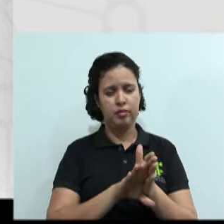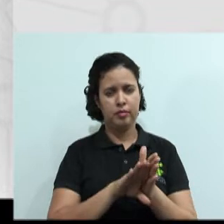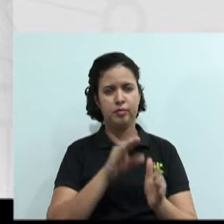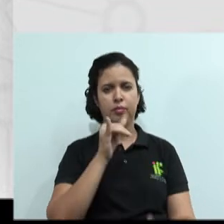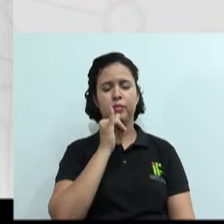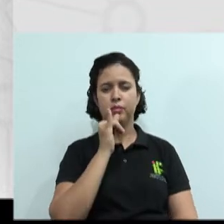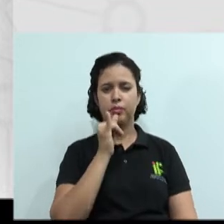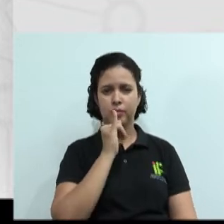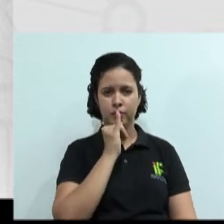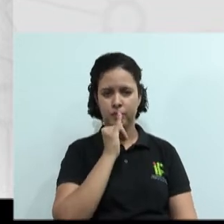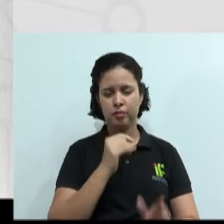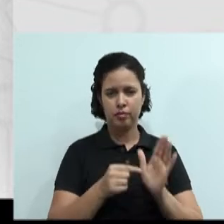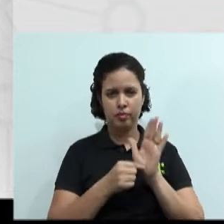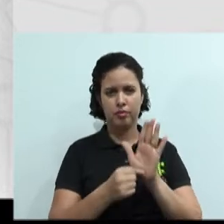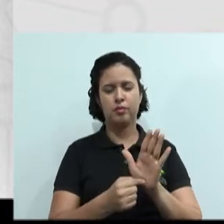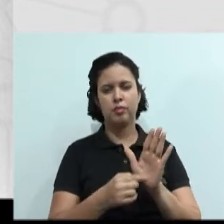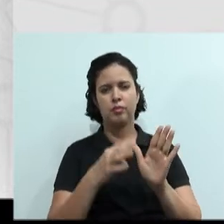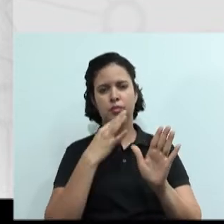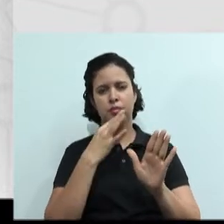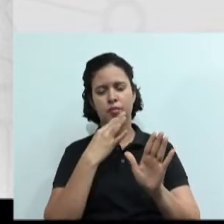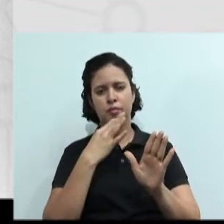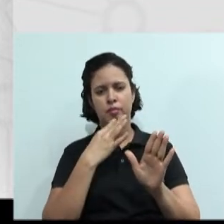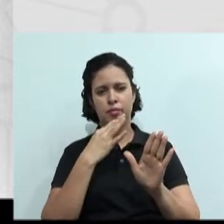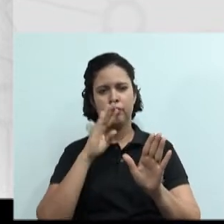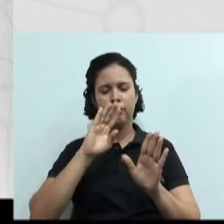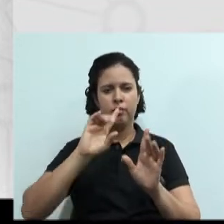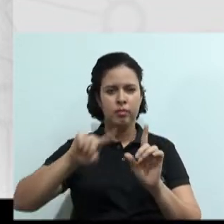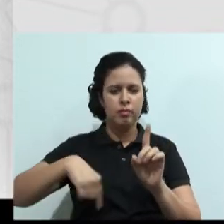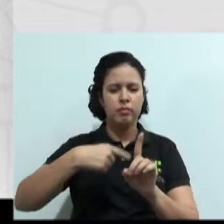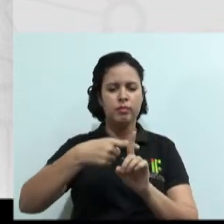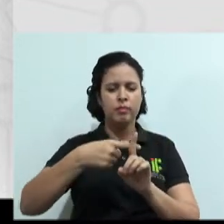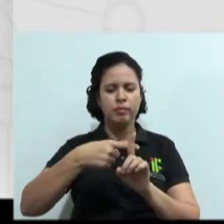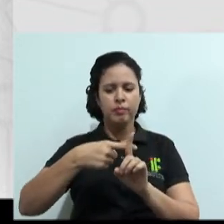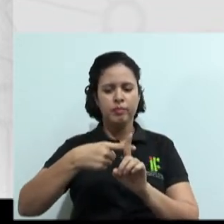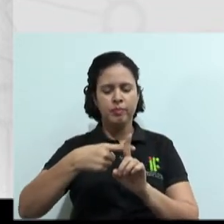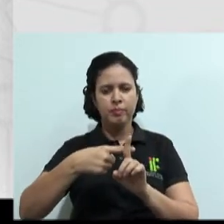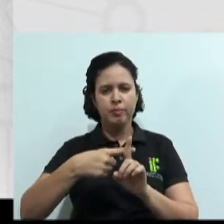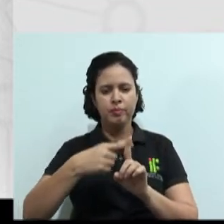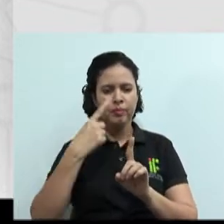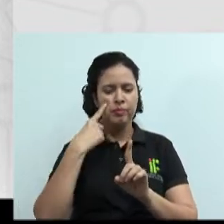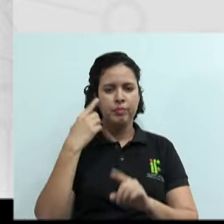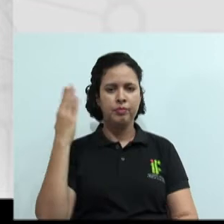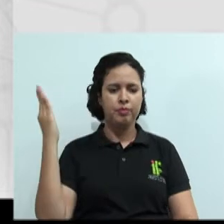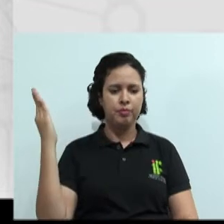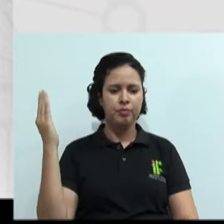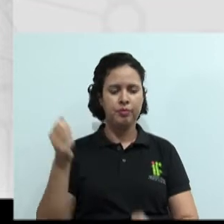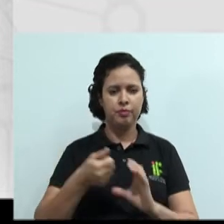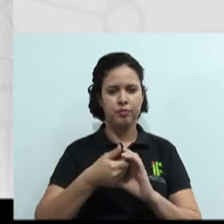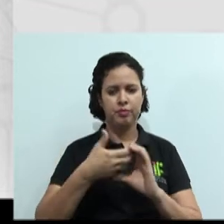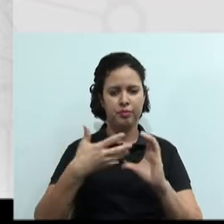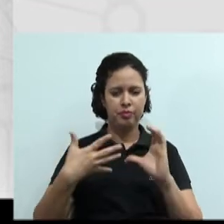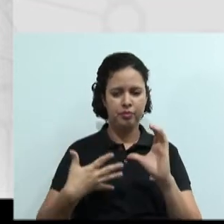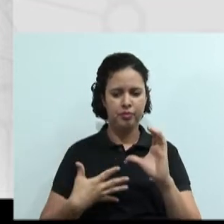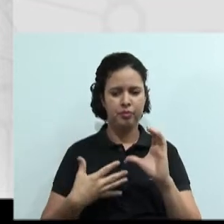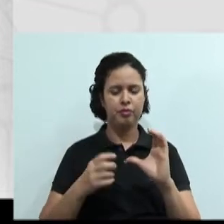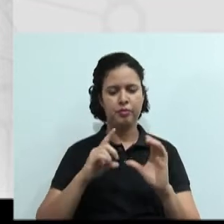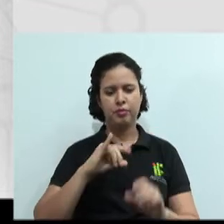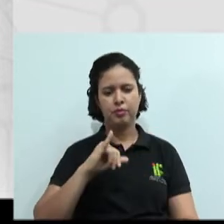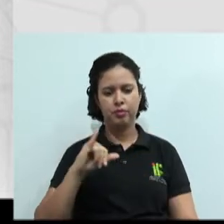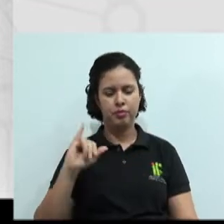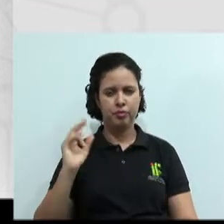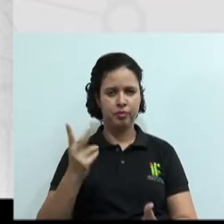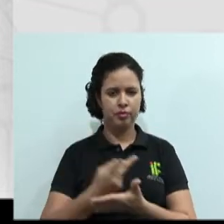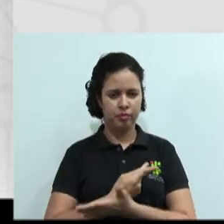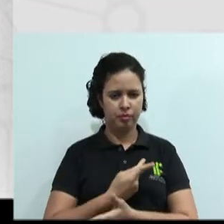já virem já com conhecimento a mais, ok? E olha, perceba aí as características que vão acontecer dentro